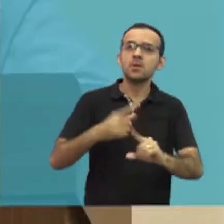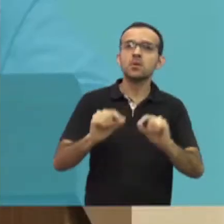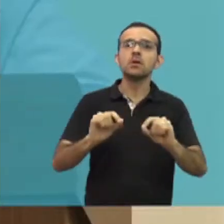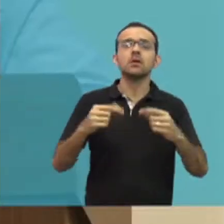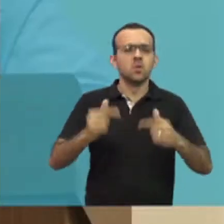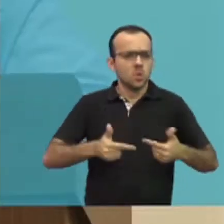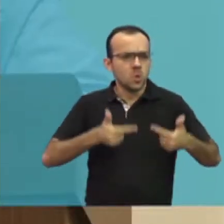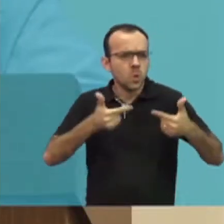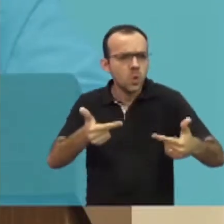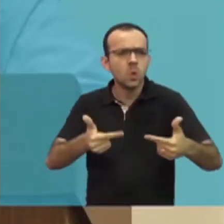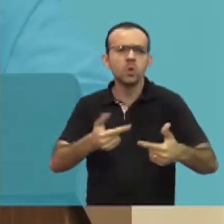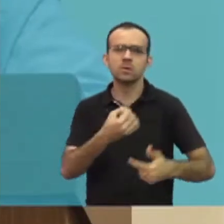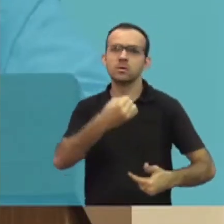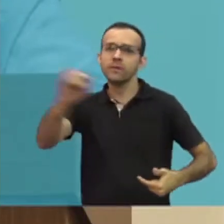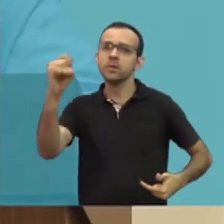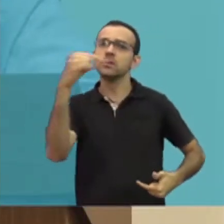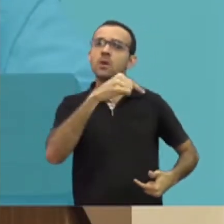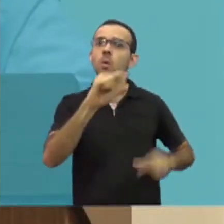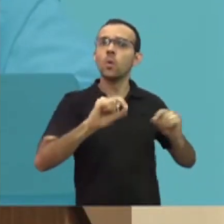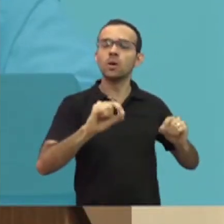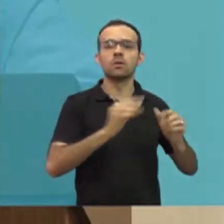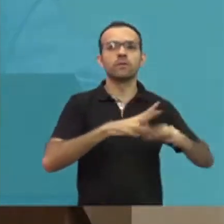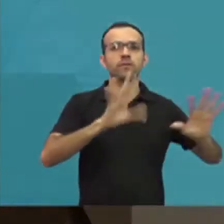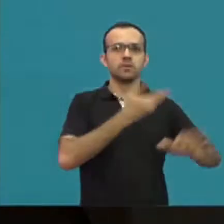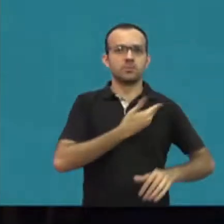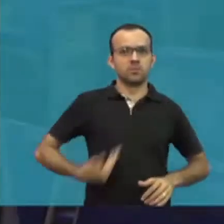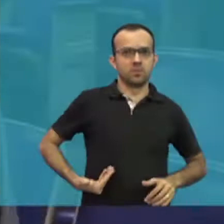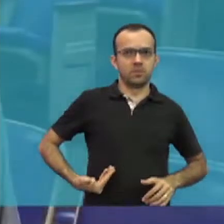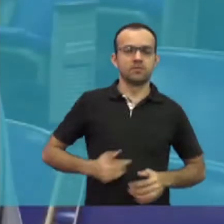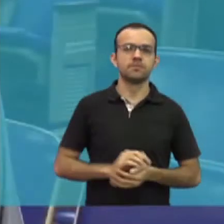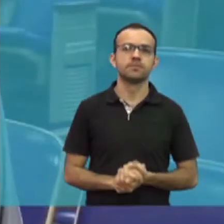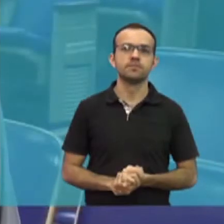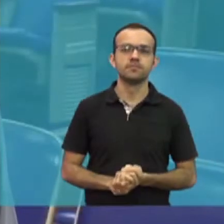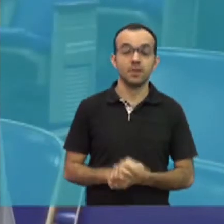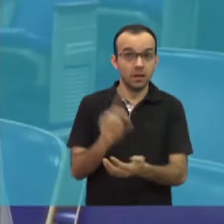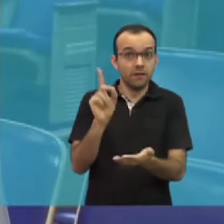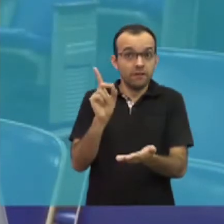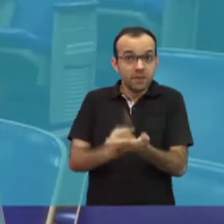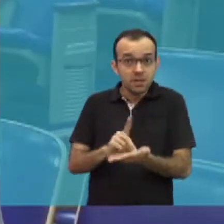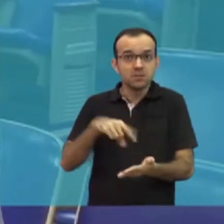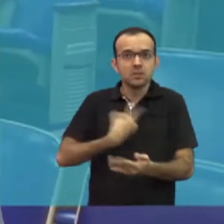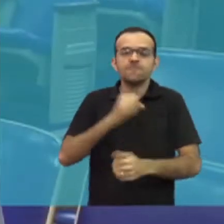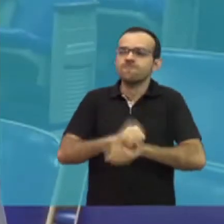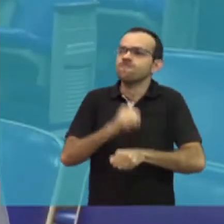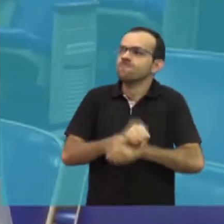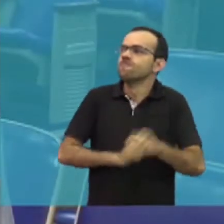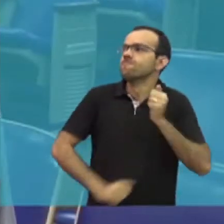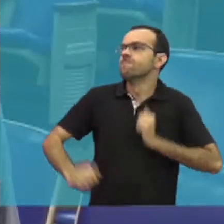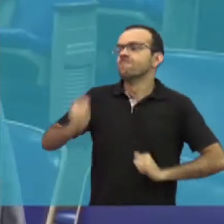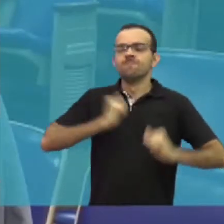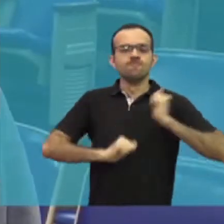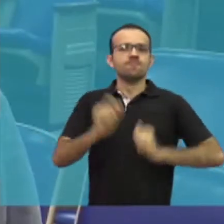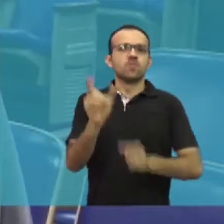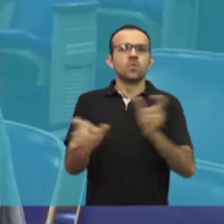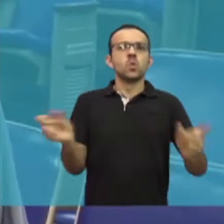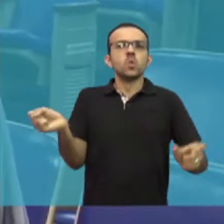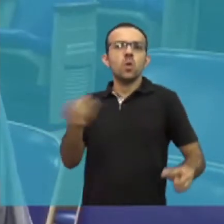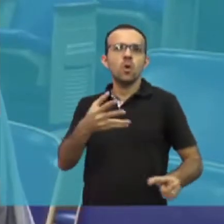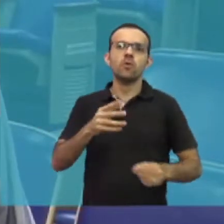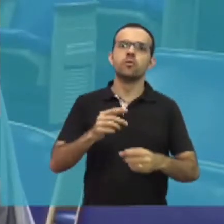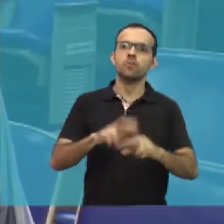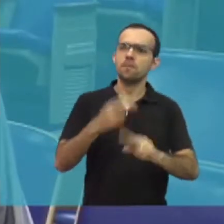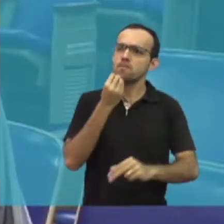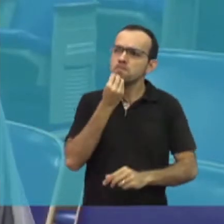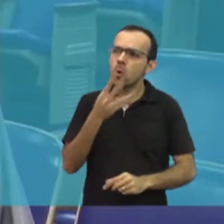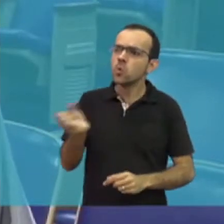um e da necessidade da luta pela universidade pública. Eles são ansiosamente esperados, porque realmente é muito bom a gente